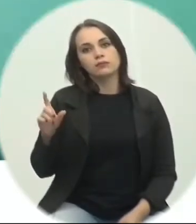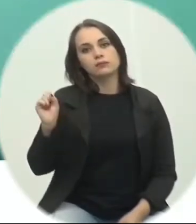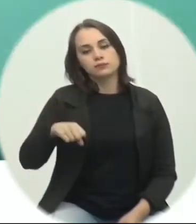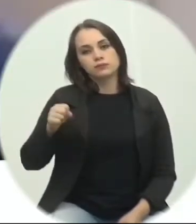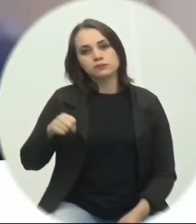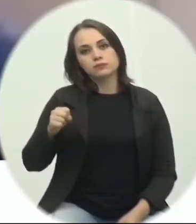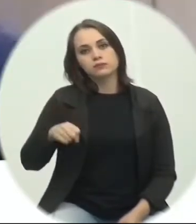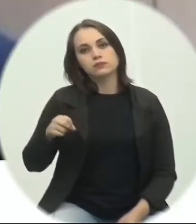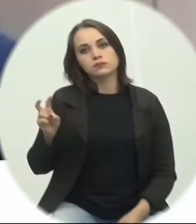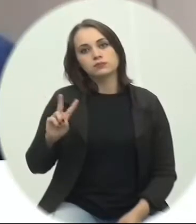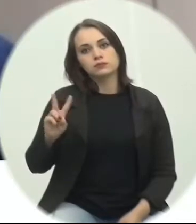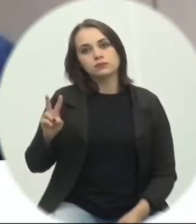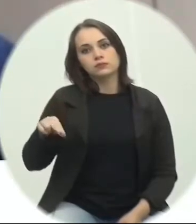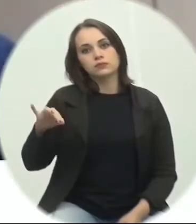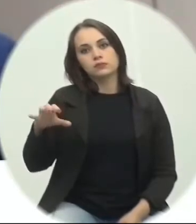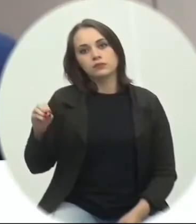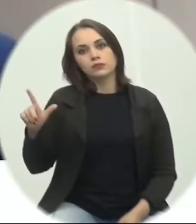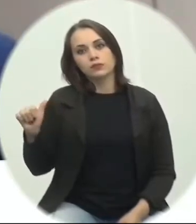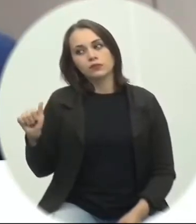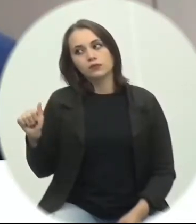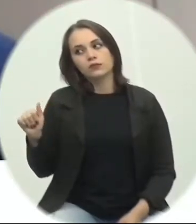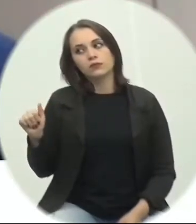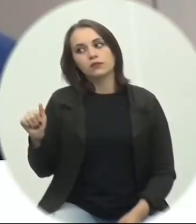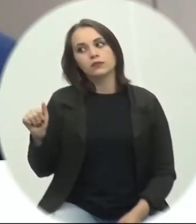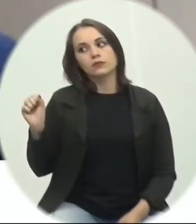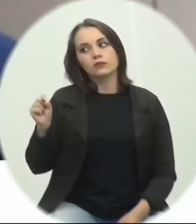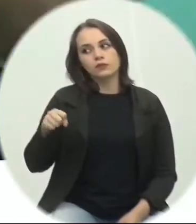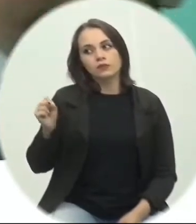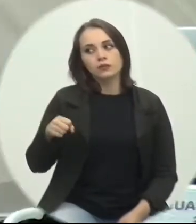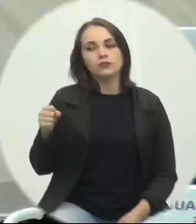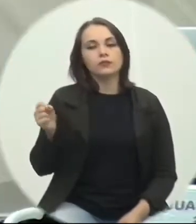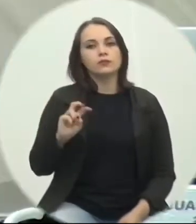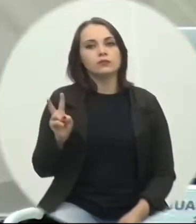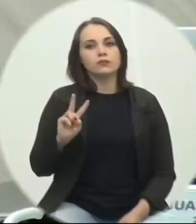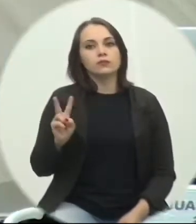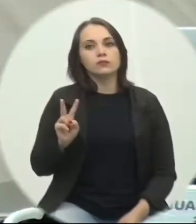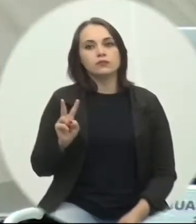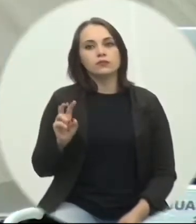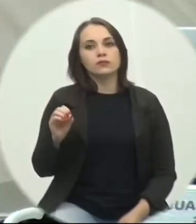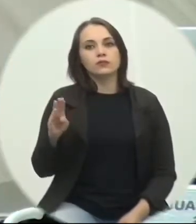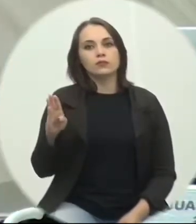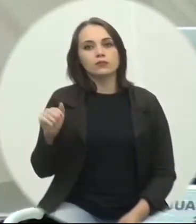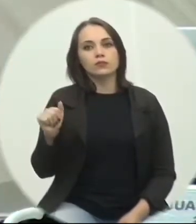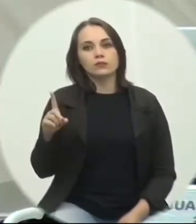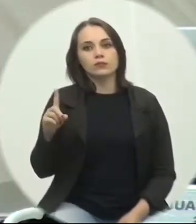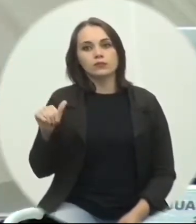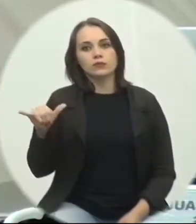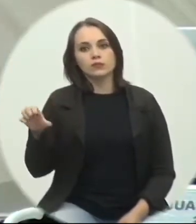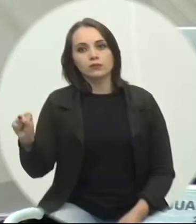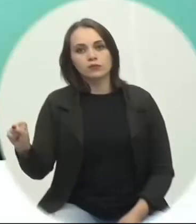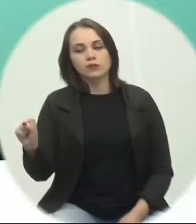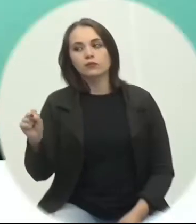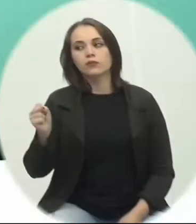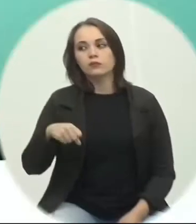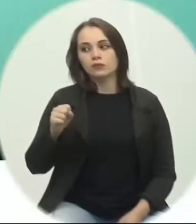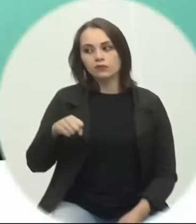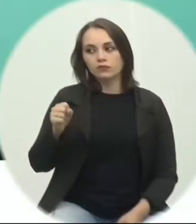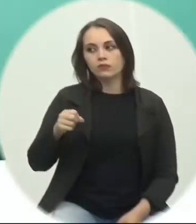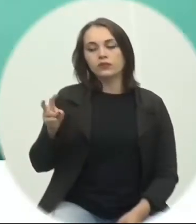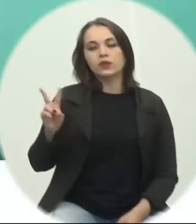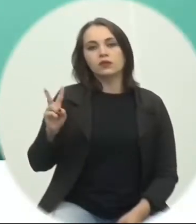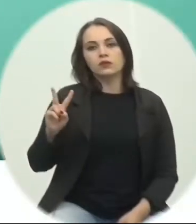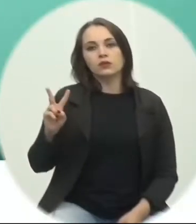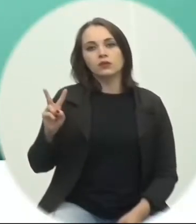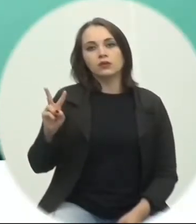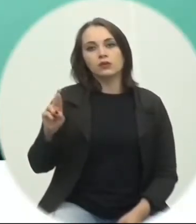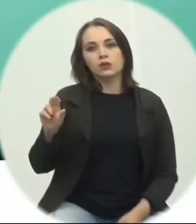favor. A favor, vereador Nicola Martins? A favor, vereador. A favor, vereador Obadias Menonis? A A favor, vereadora Roseli